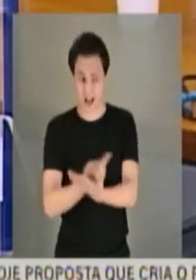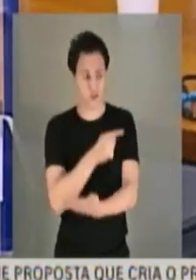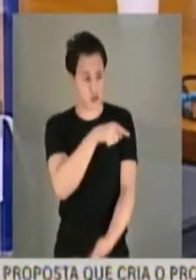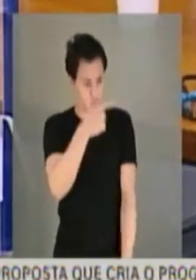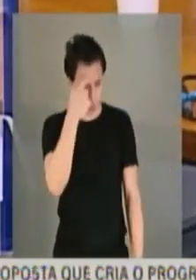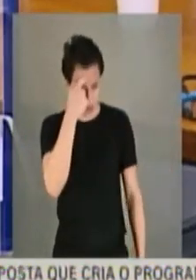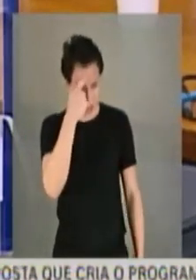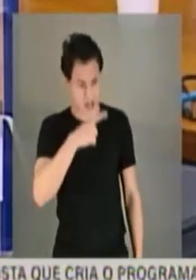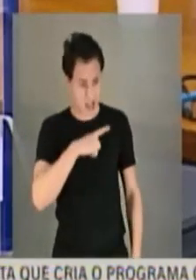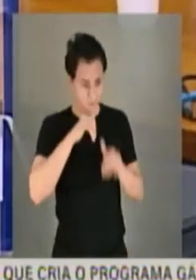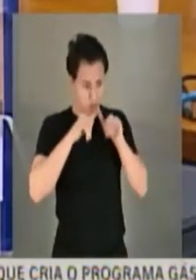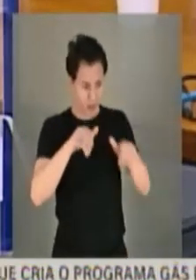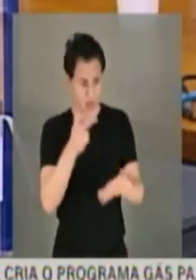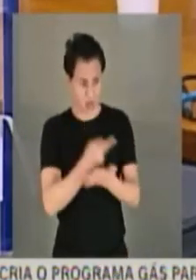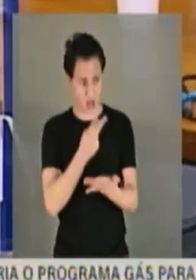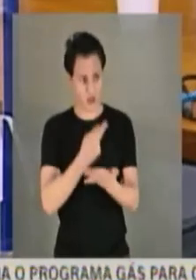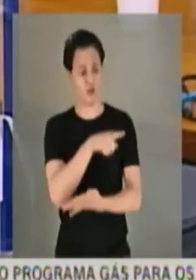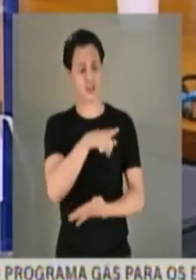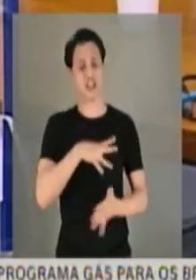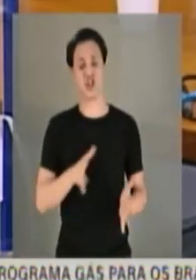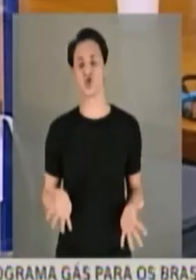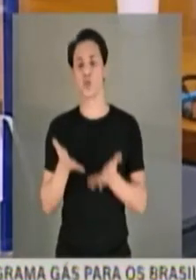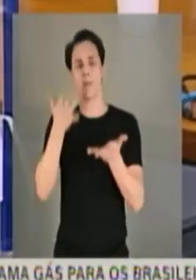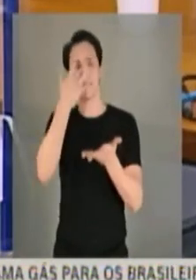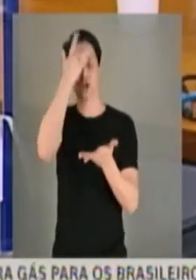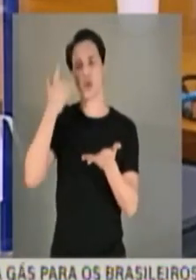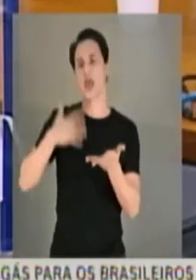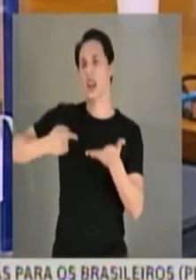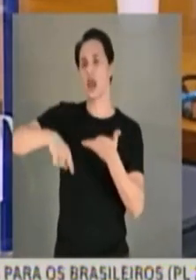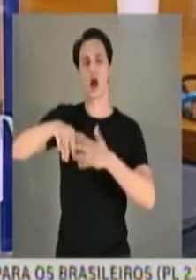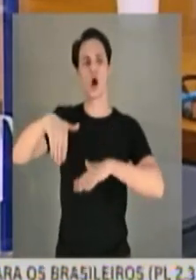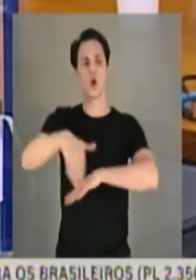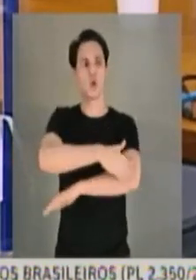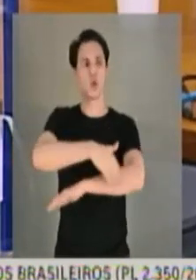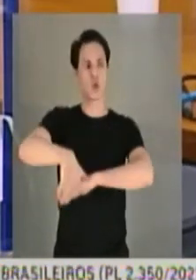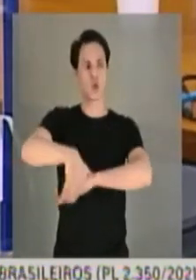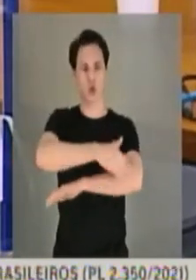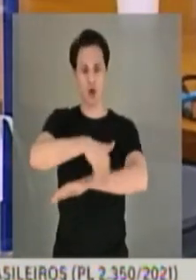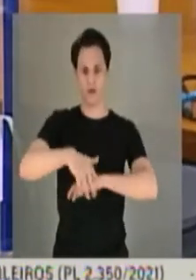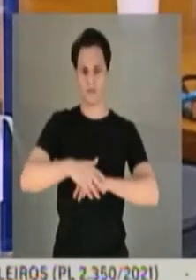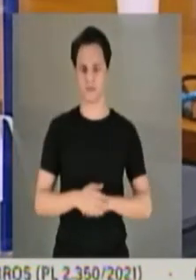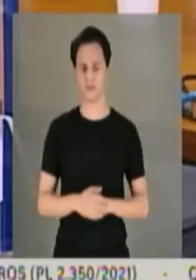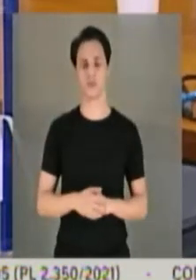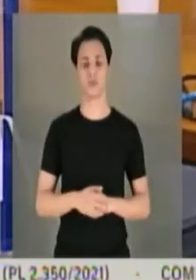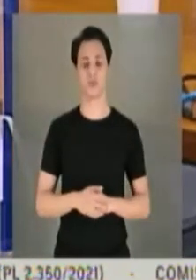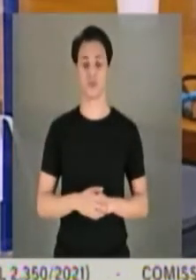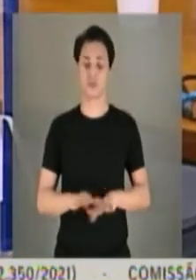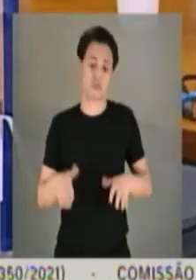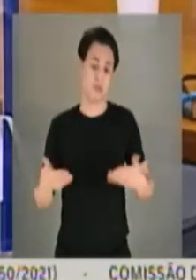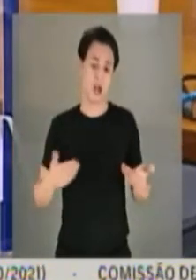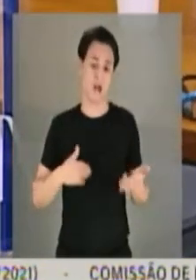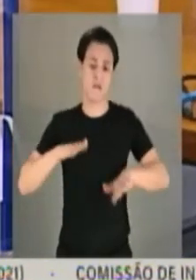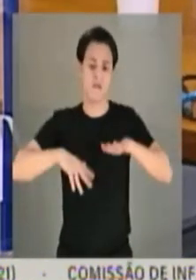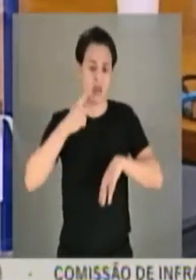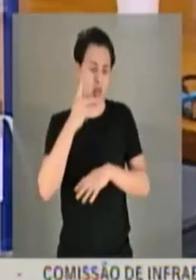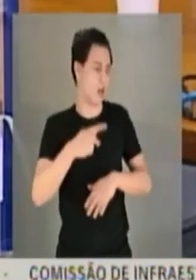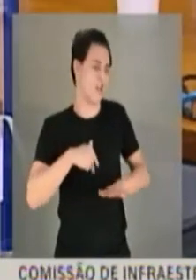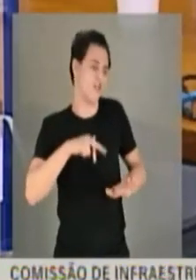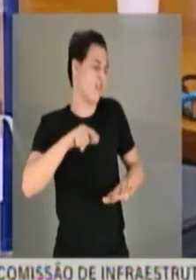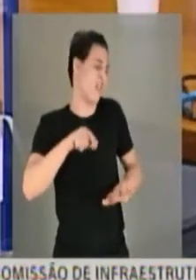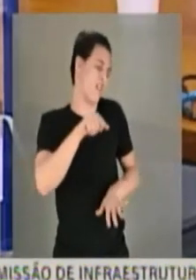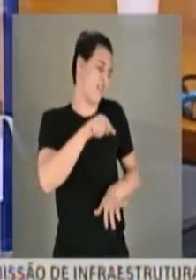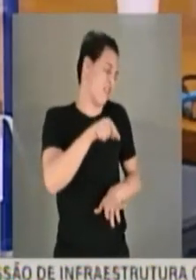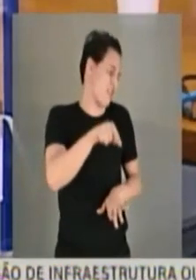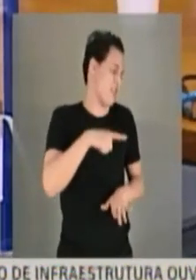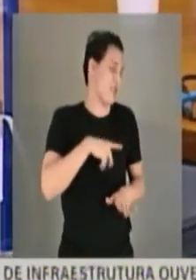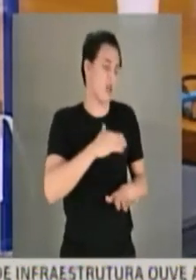conscientemente errada, vossa senhoria estimula as pessoas a saírem para as ruas. Vossa senhoria disse o olha, não é nada disso não, não está matando tanto,